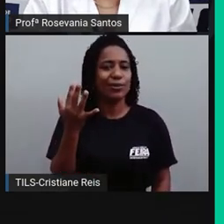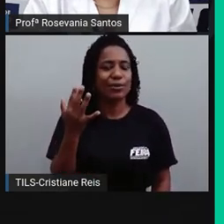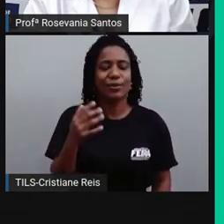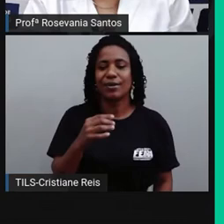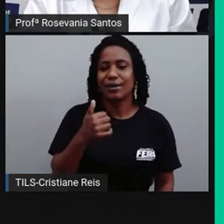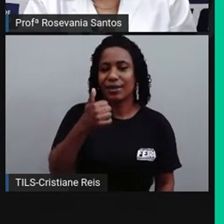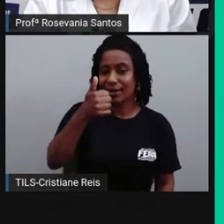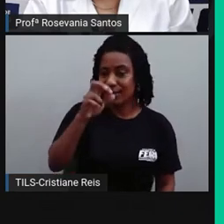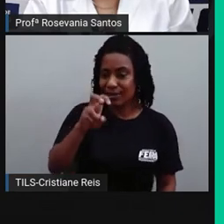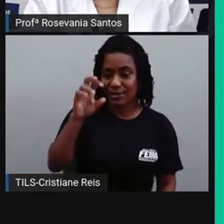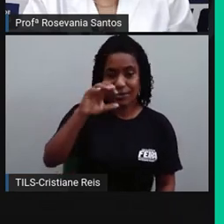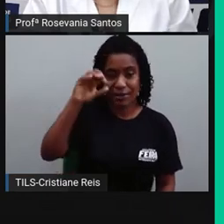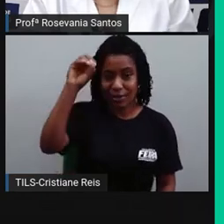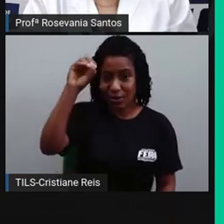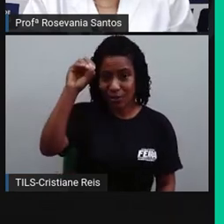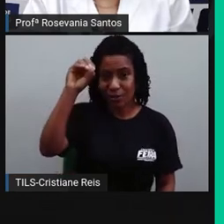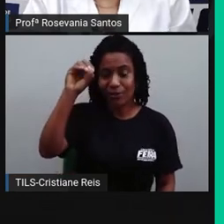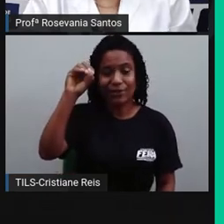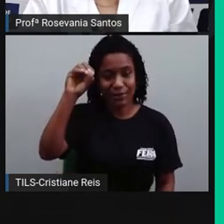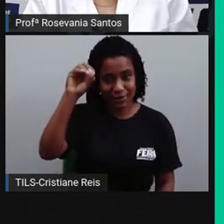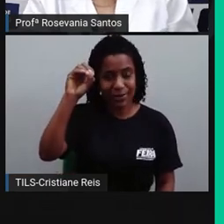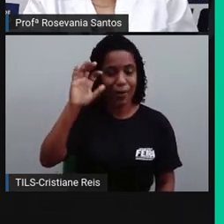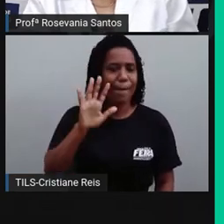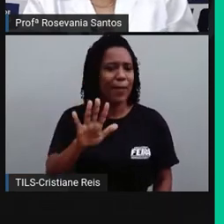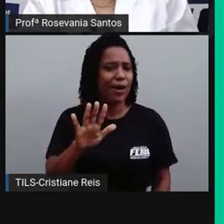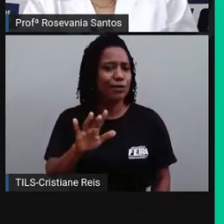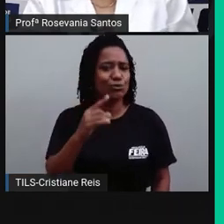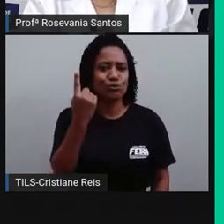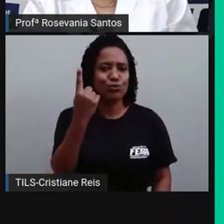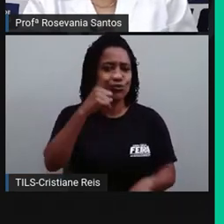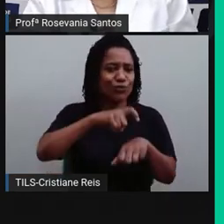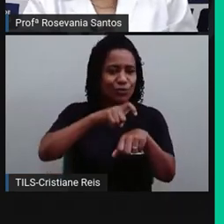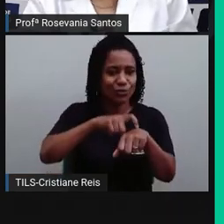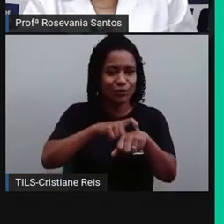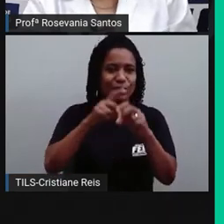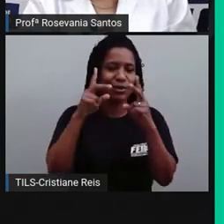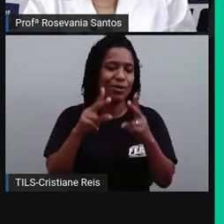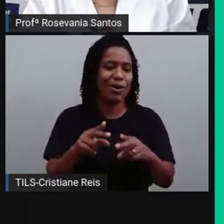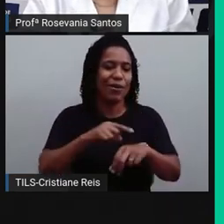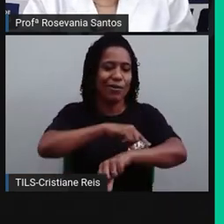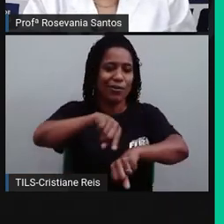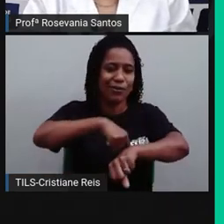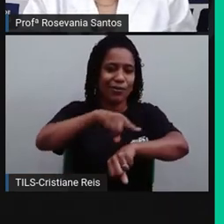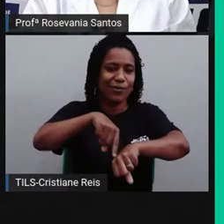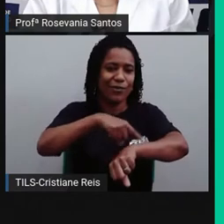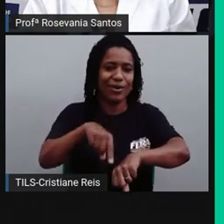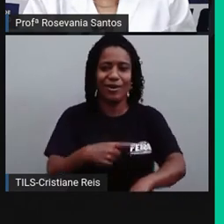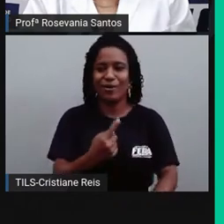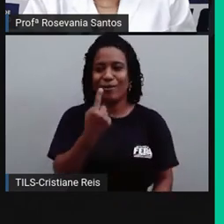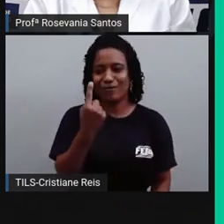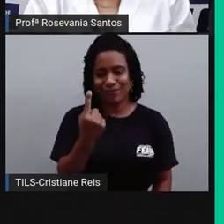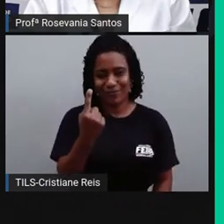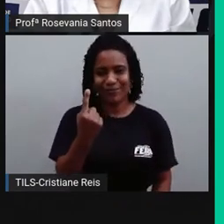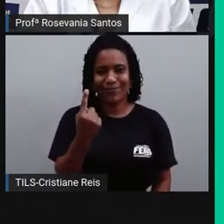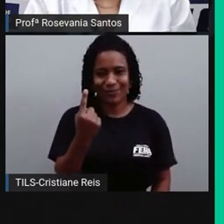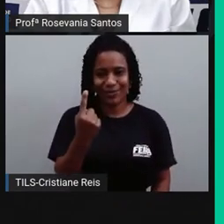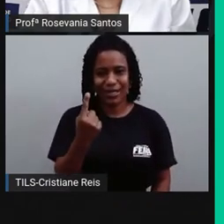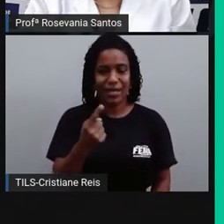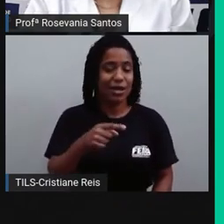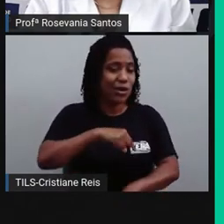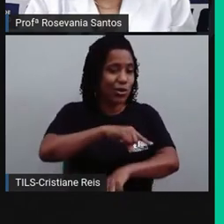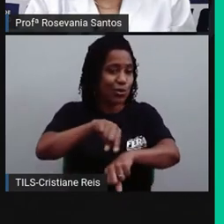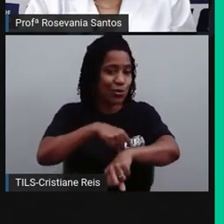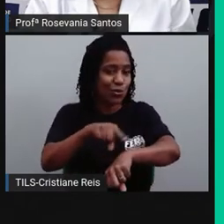graus, um fuso. Mas um fuso também é a mesma coisa de uma hora. Então, aqui é uma